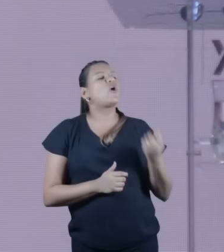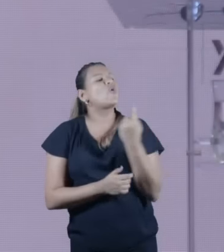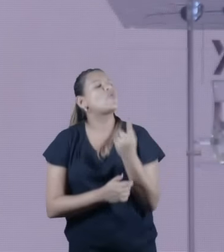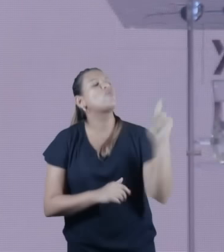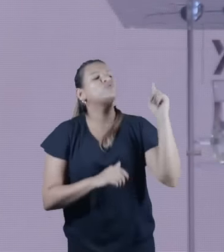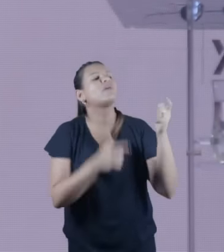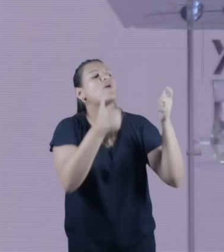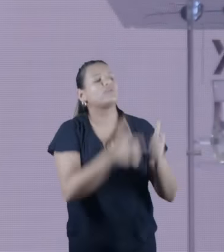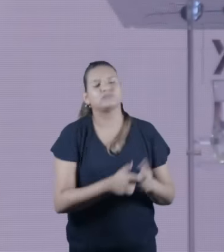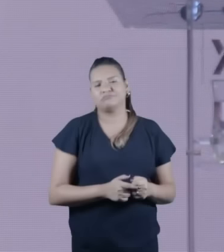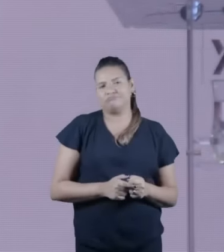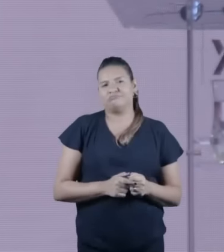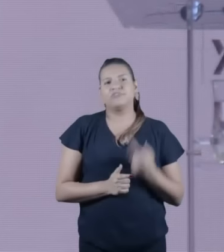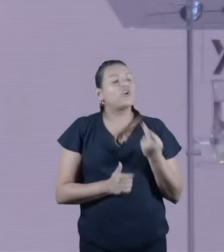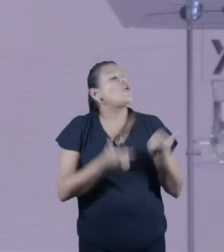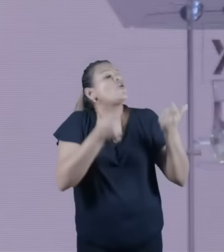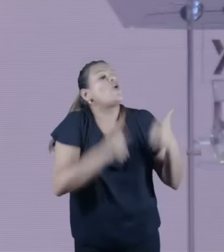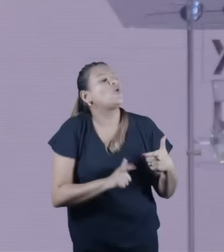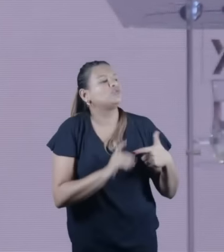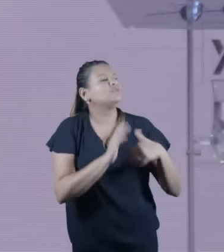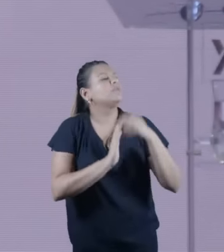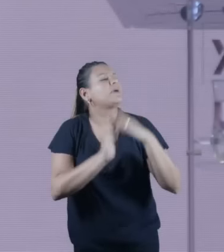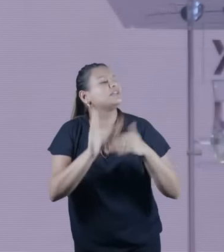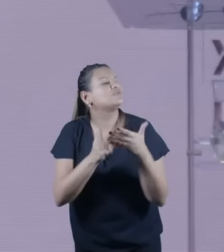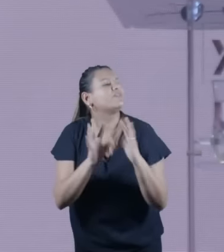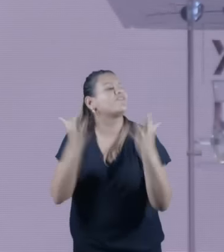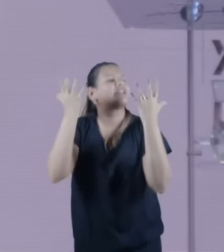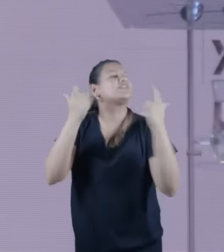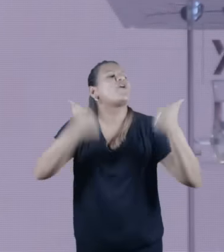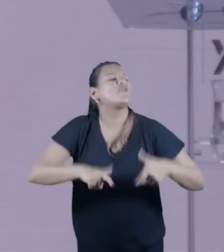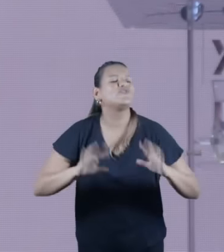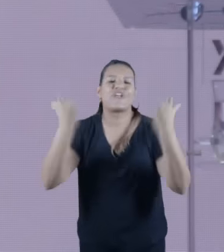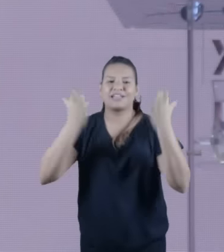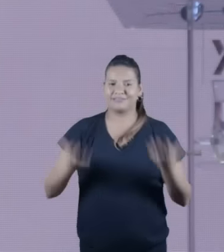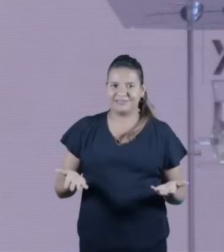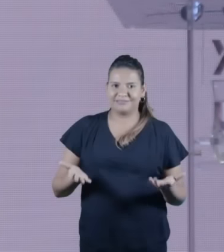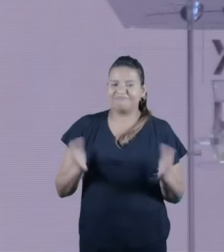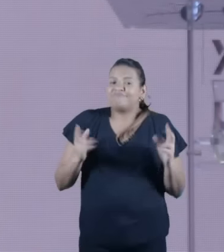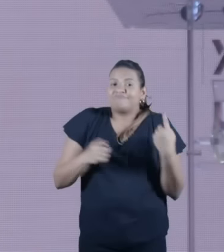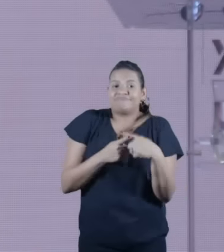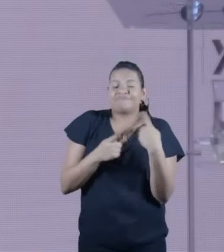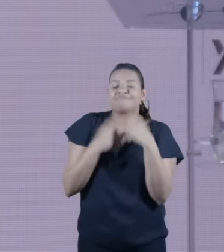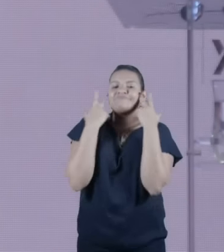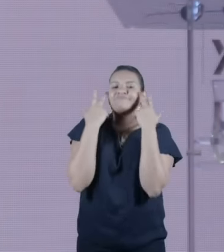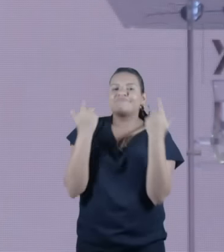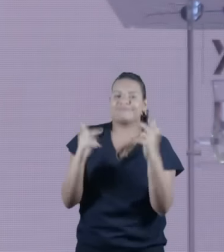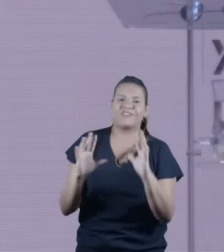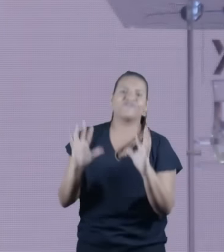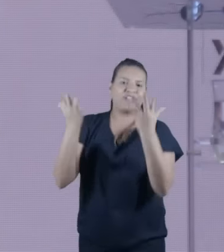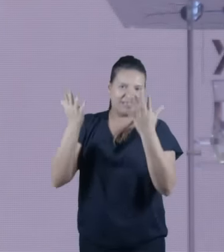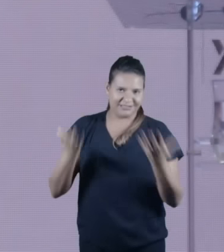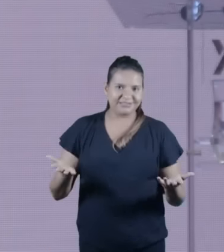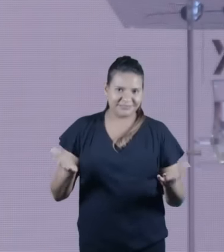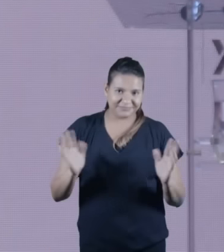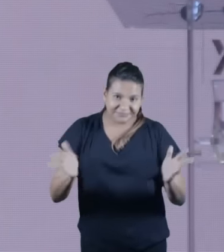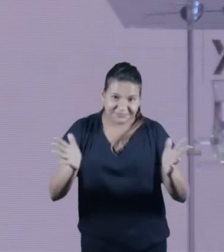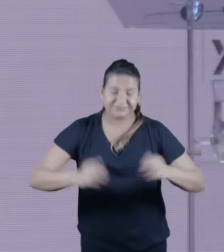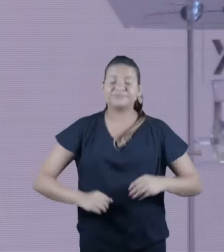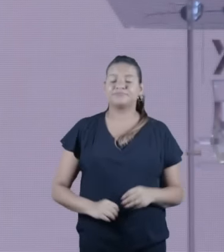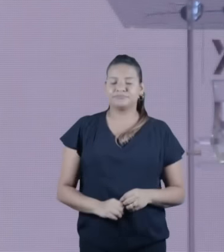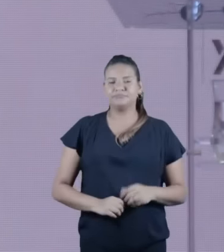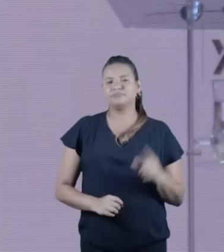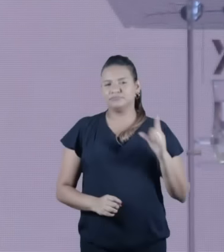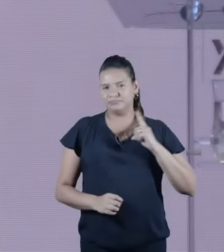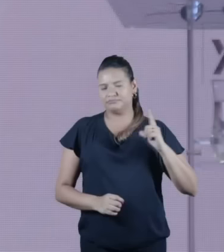perguntam onde a gente vai comer o sacrifício do cordeiro naquela época um cordeiro era levado ao templo um não muitos cordeiros eram levados ao